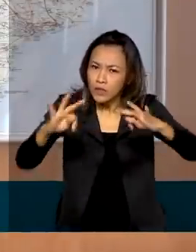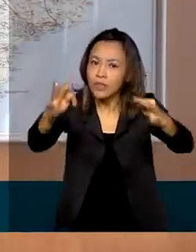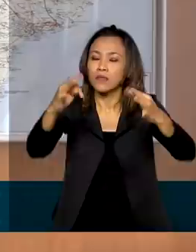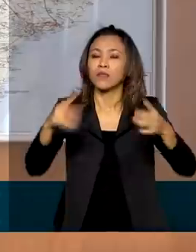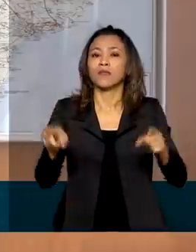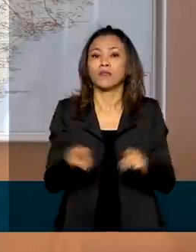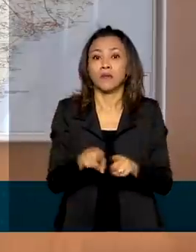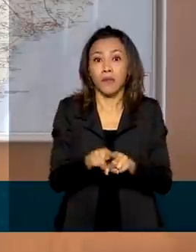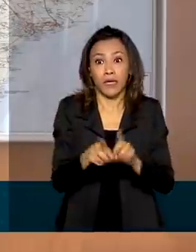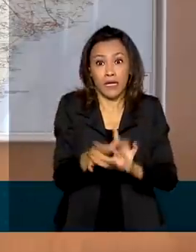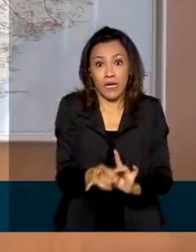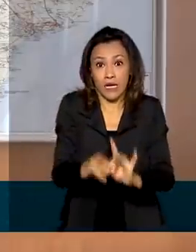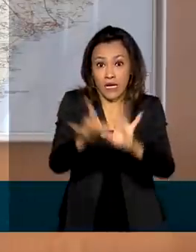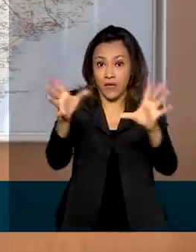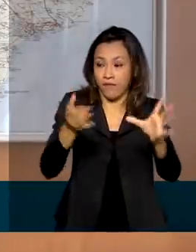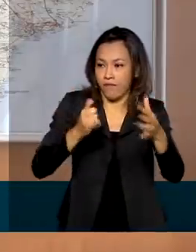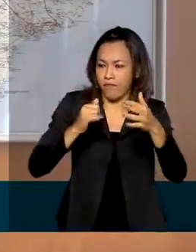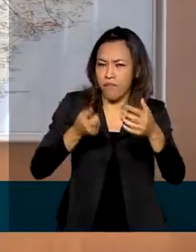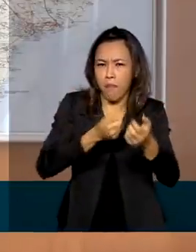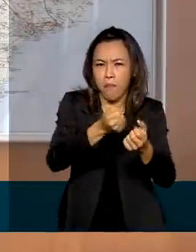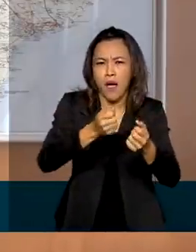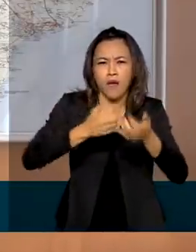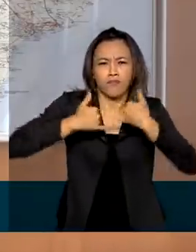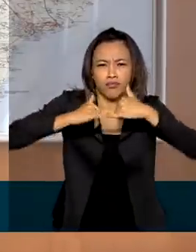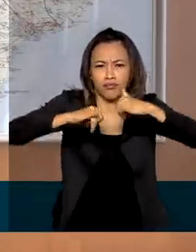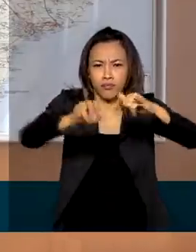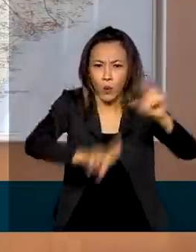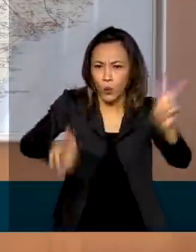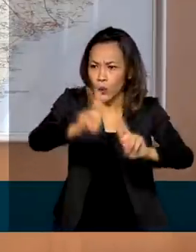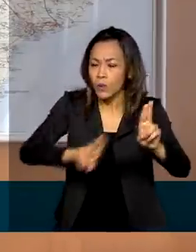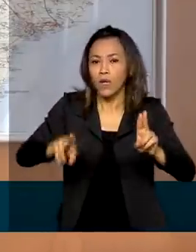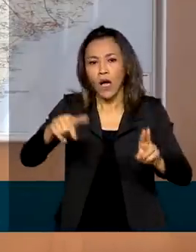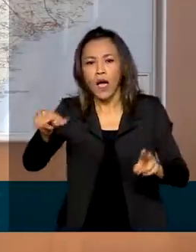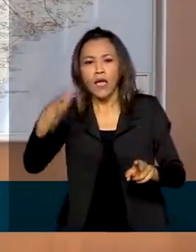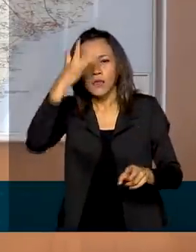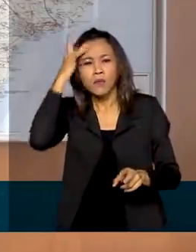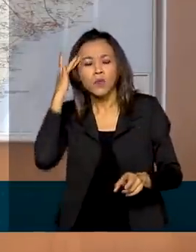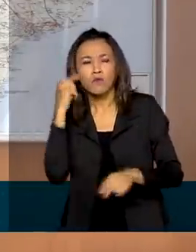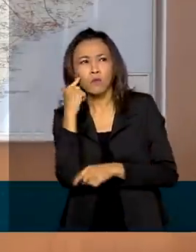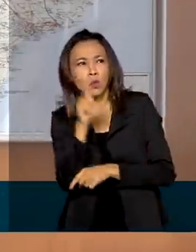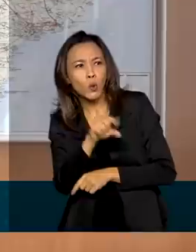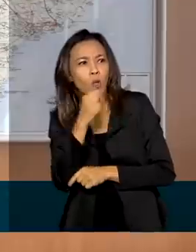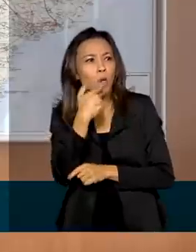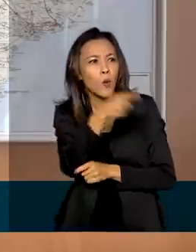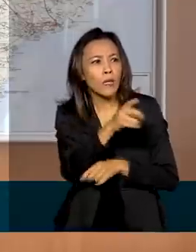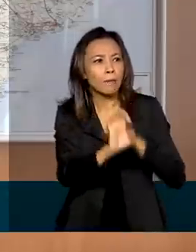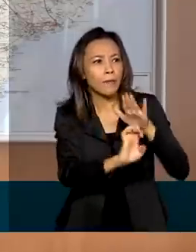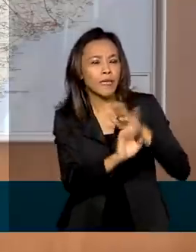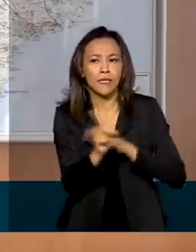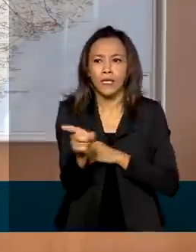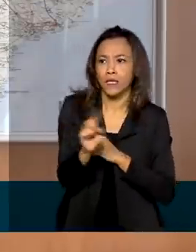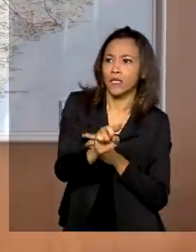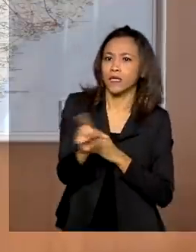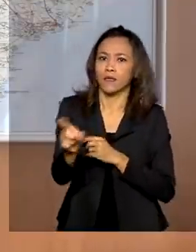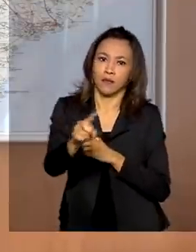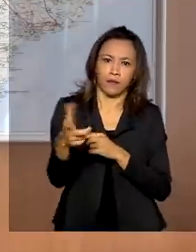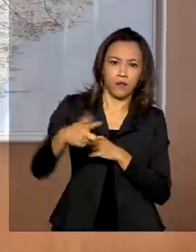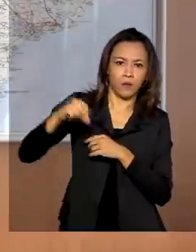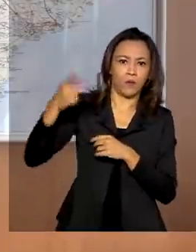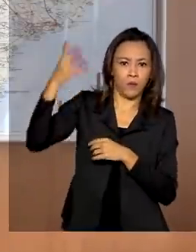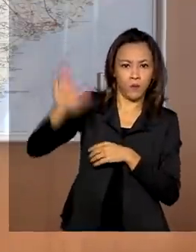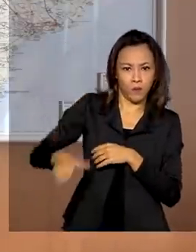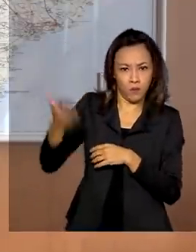mercado livre de energia, em que mais consumidores terão liberdade na escolha do fornecedor de energia. E também traz um